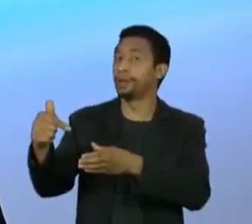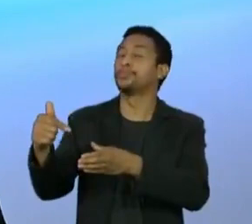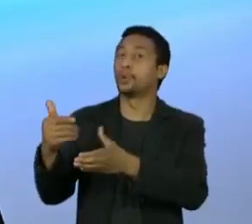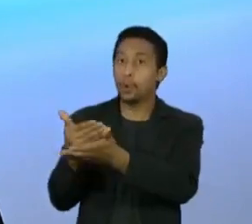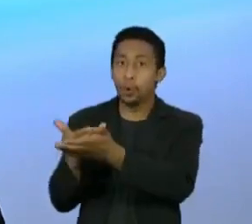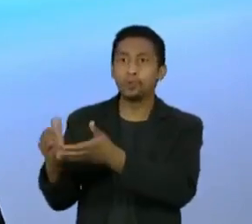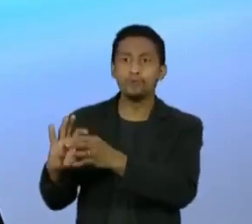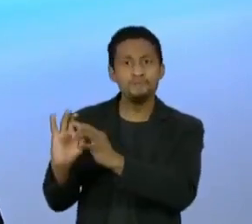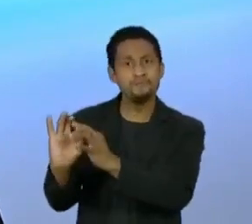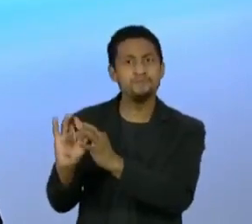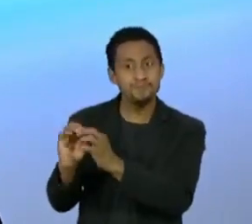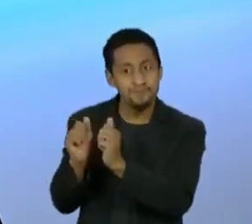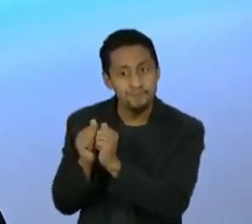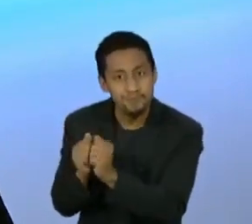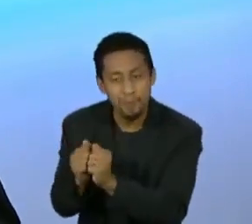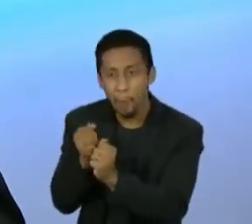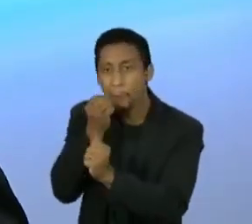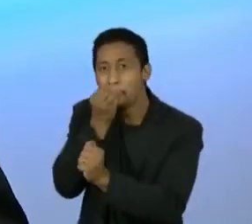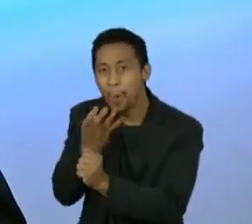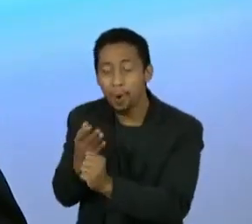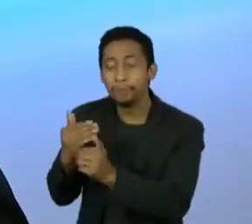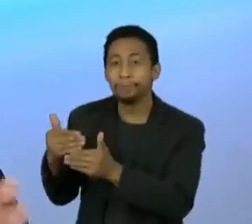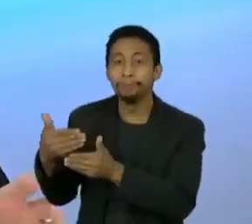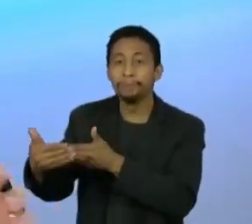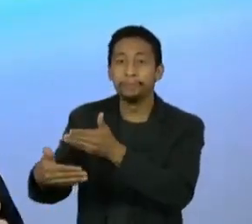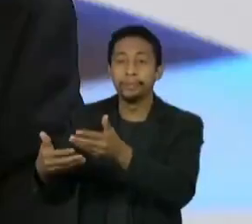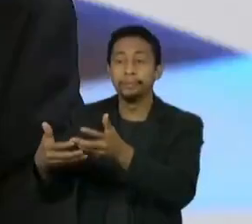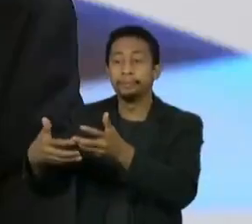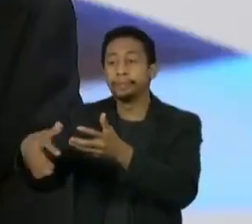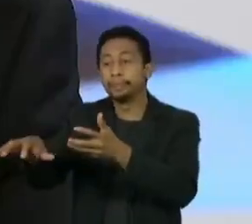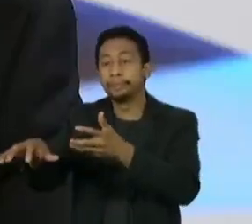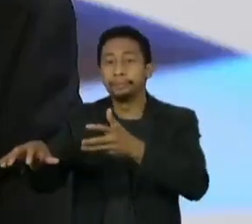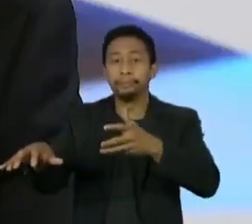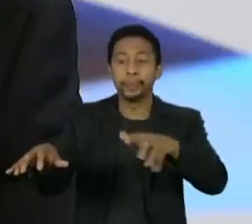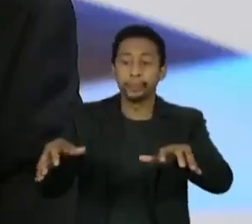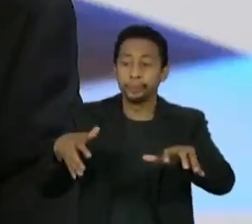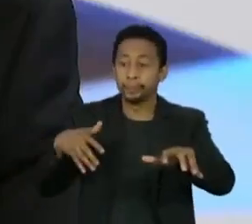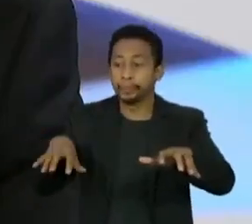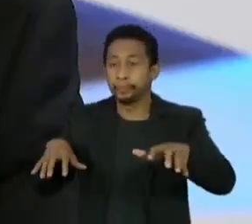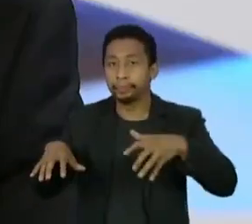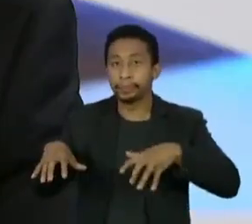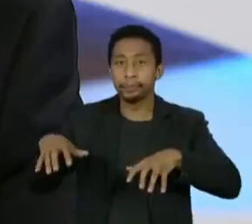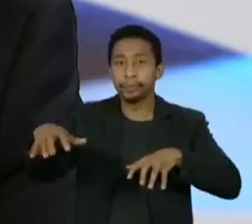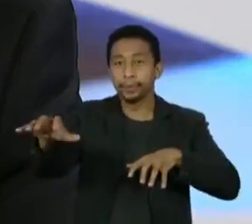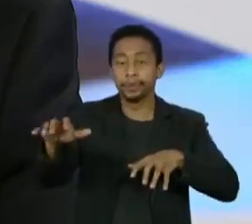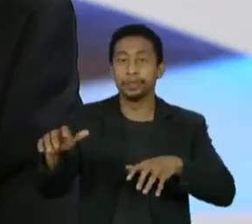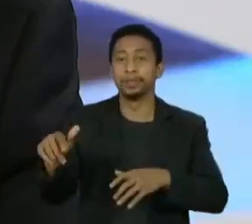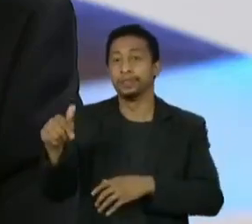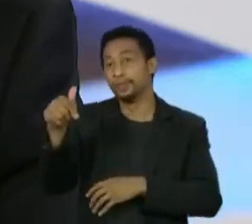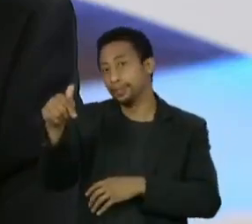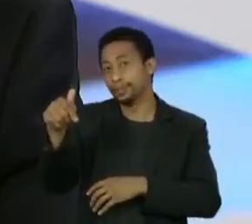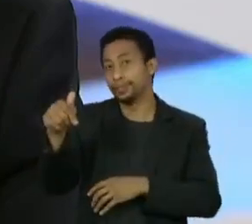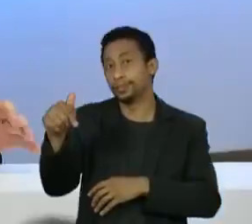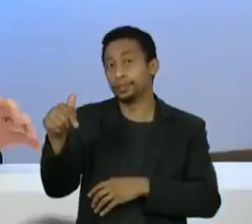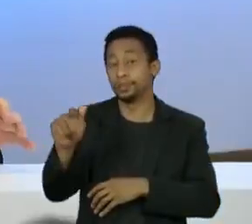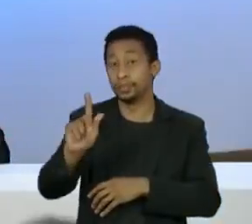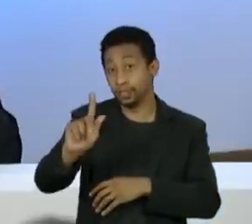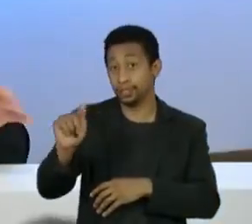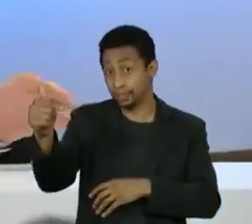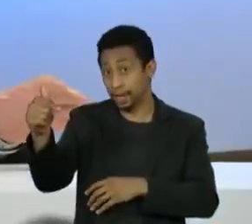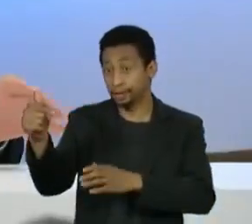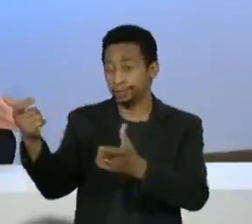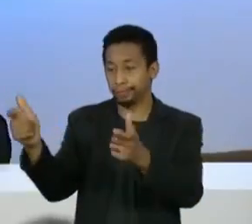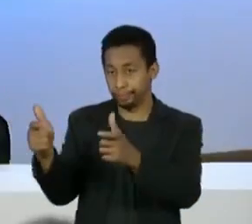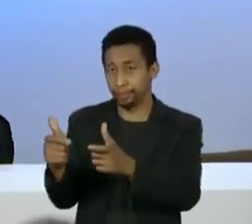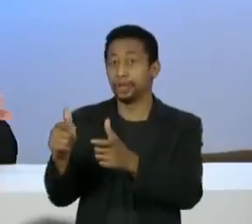do plano de trabalho que o senhor fez, mas aos poucos alguns foram saindo. O G7 virou um tal de G6 com o Eduardo Braga